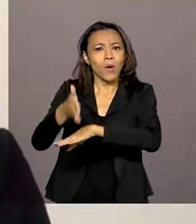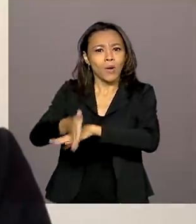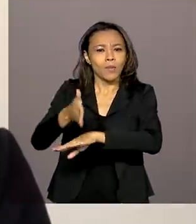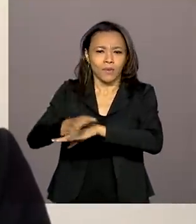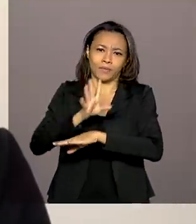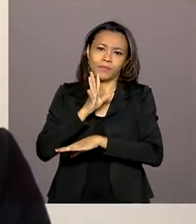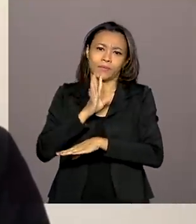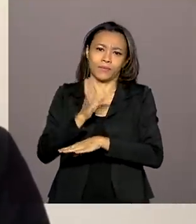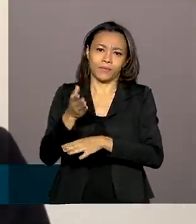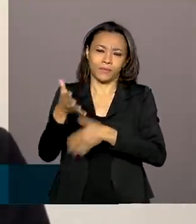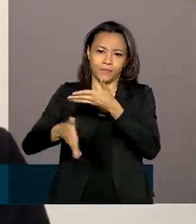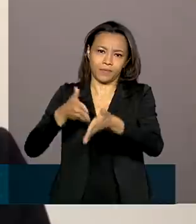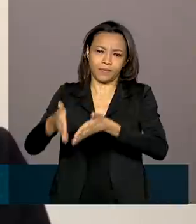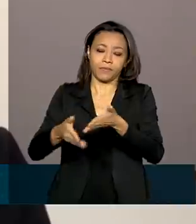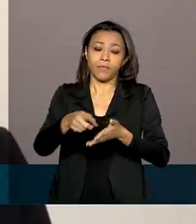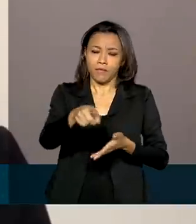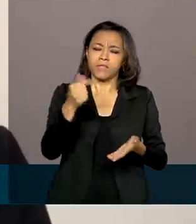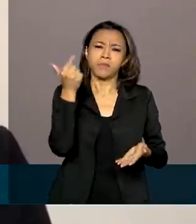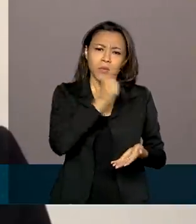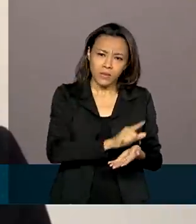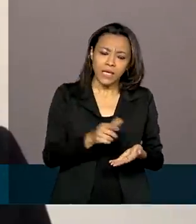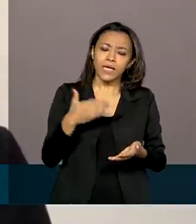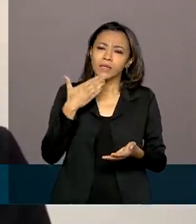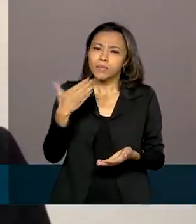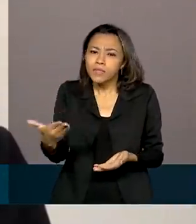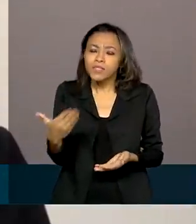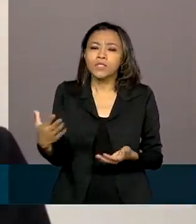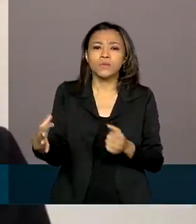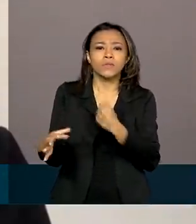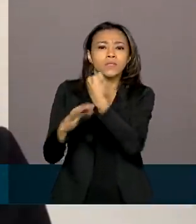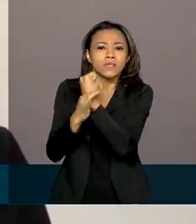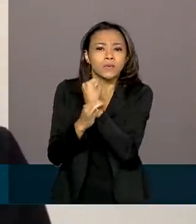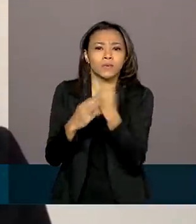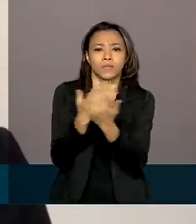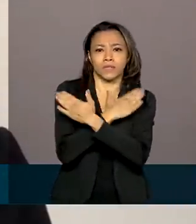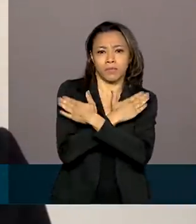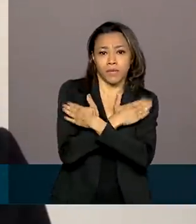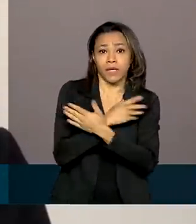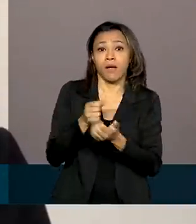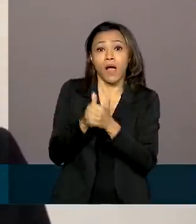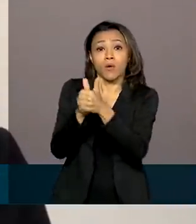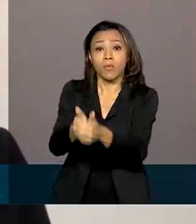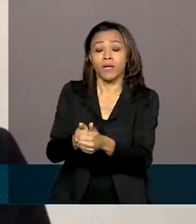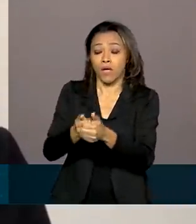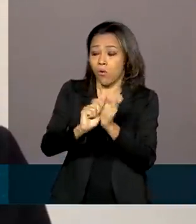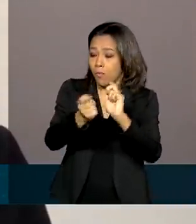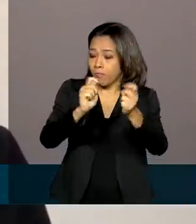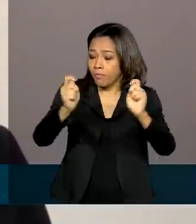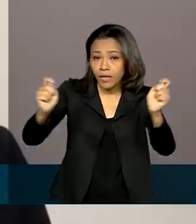ele vai conseguir também dar entrada ao seu seguro-desemprego, acompanhar os pagamentos do benefício emergencial,